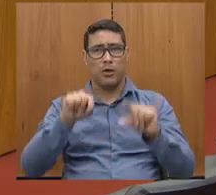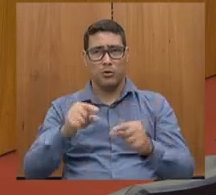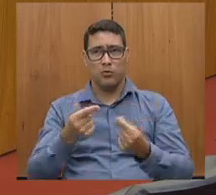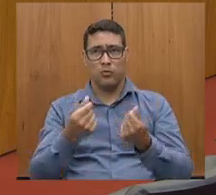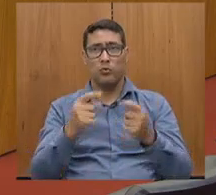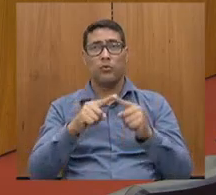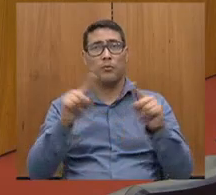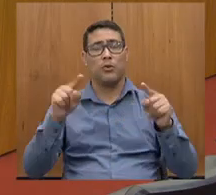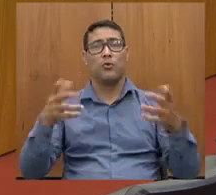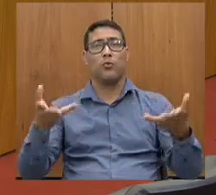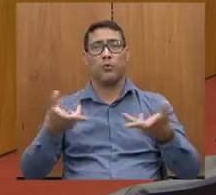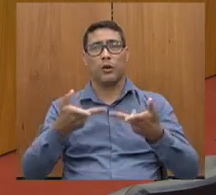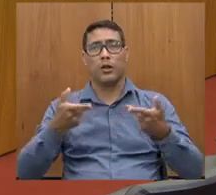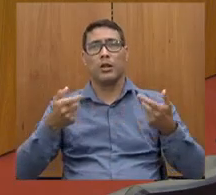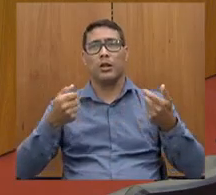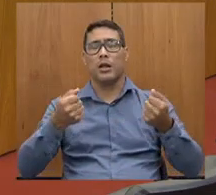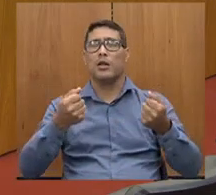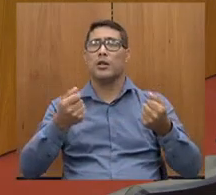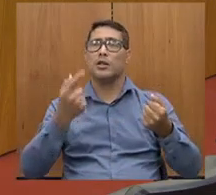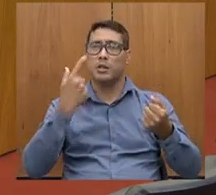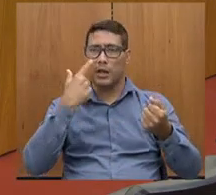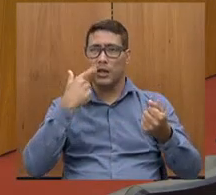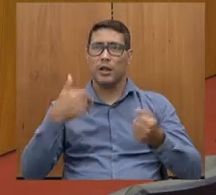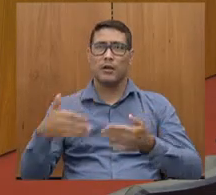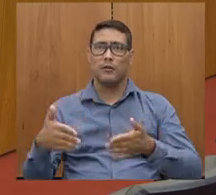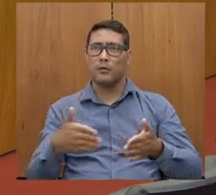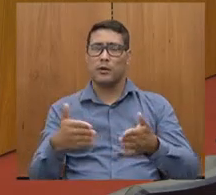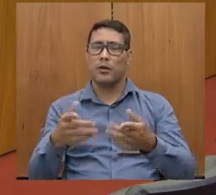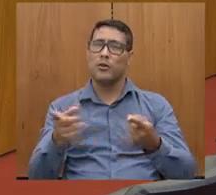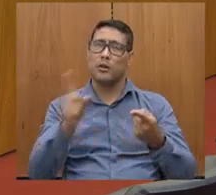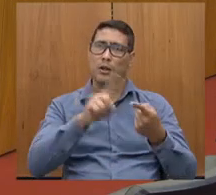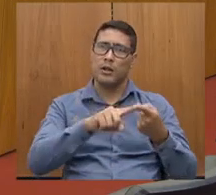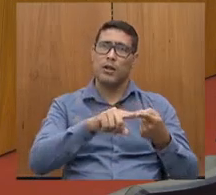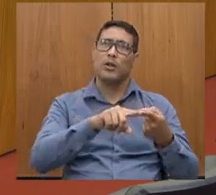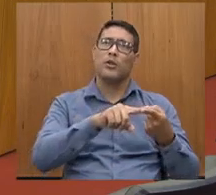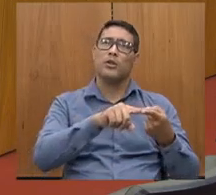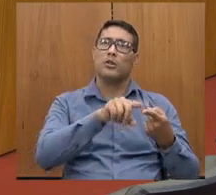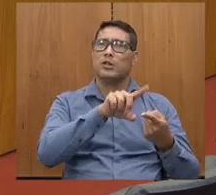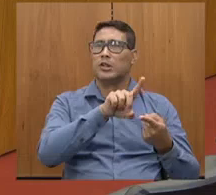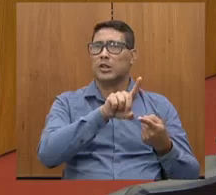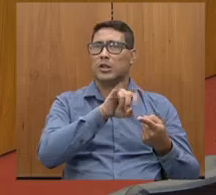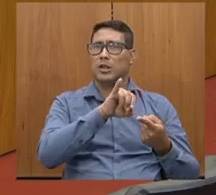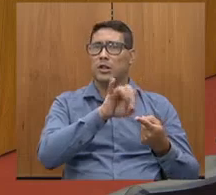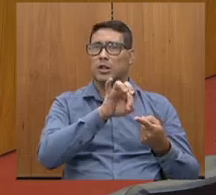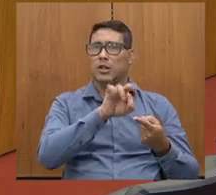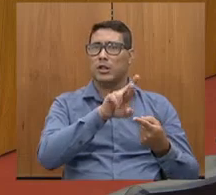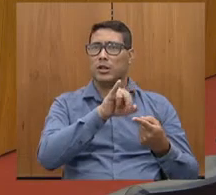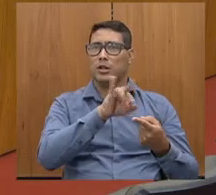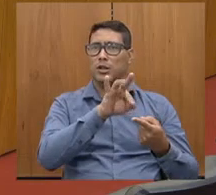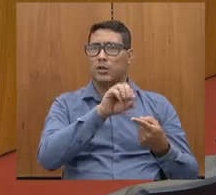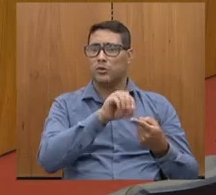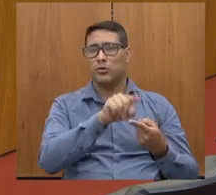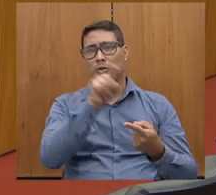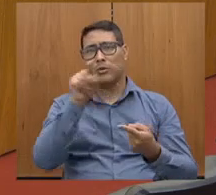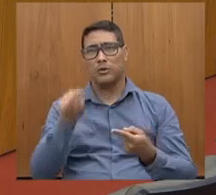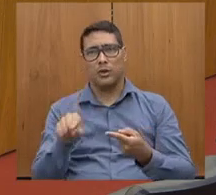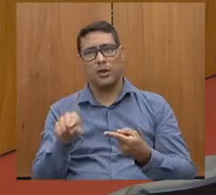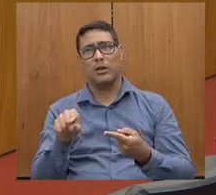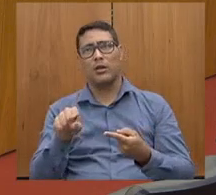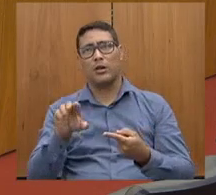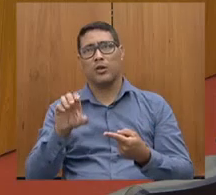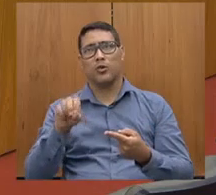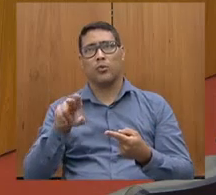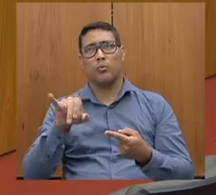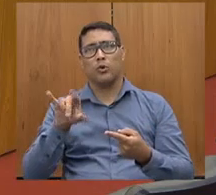povoados. o secretário esteve lá conosco, na época o governador Romeu Zema, é, secretário? Sim. Aquela estrada agora esse ano, o prefeito, na época o